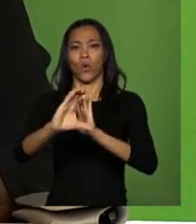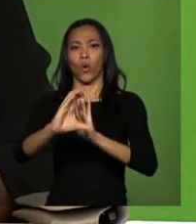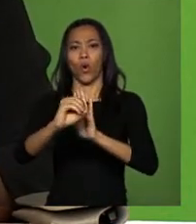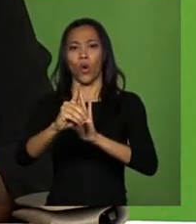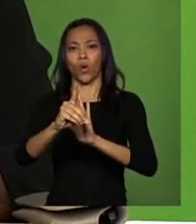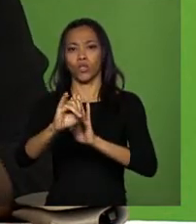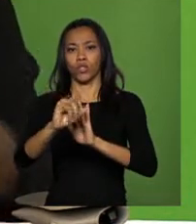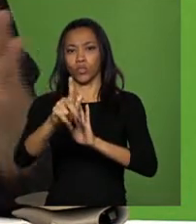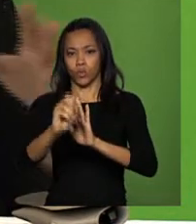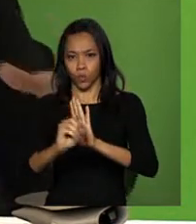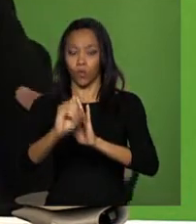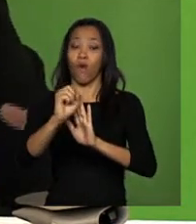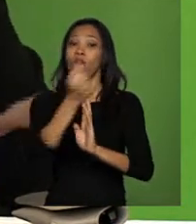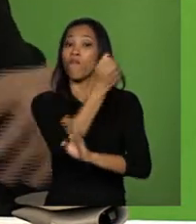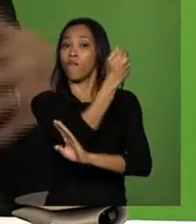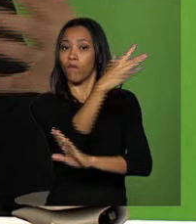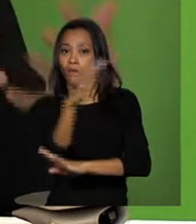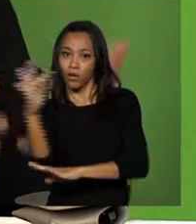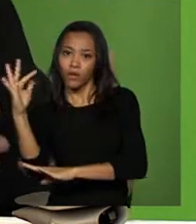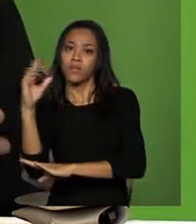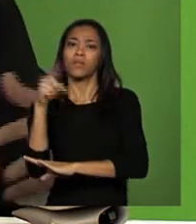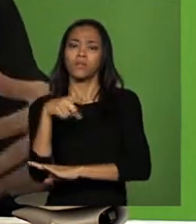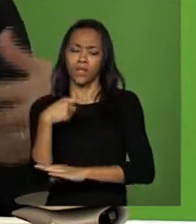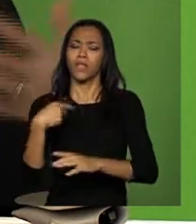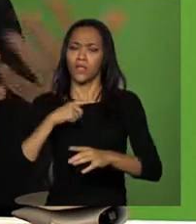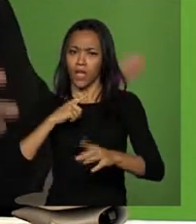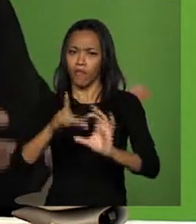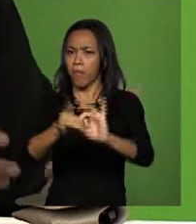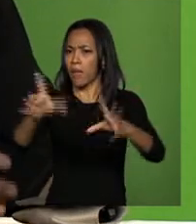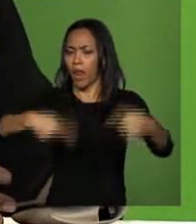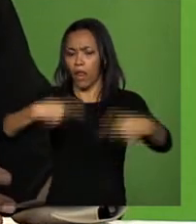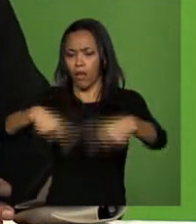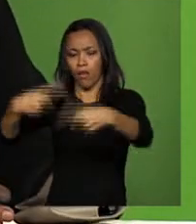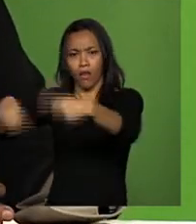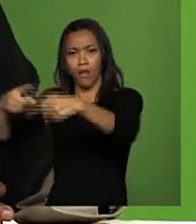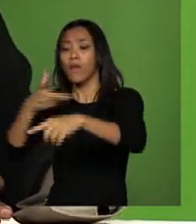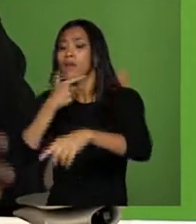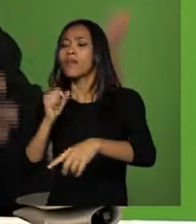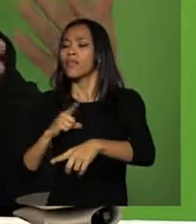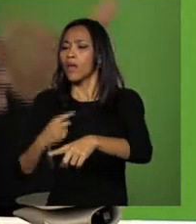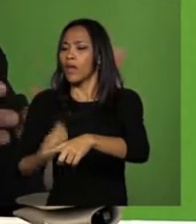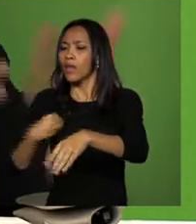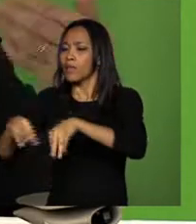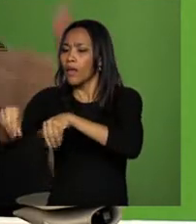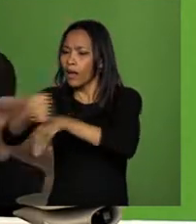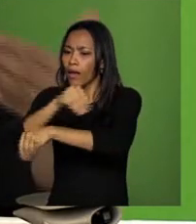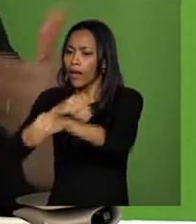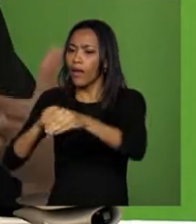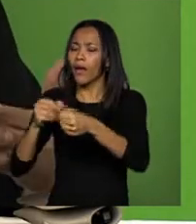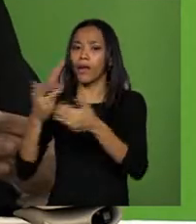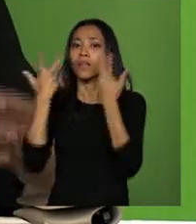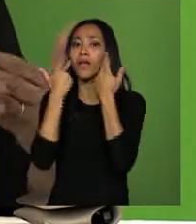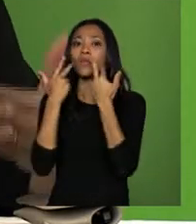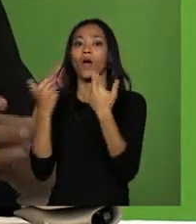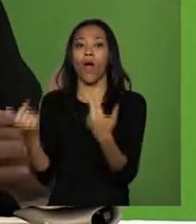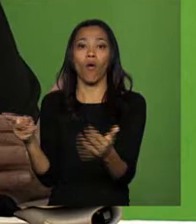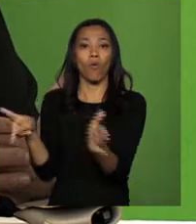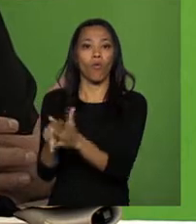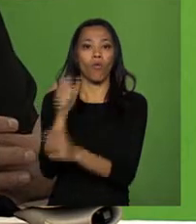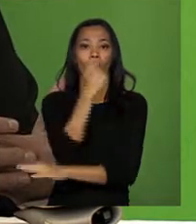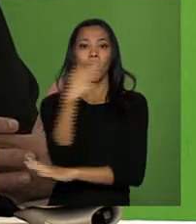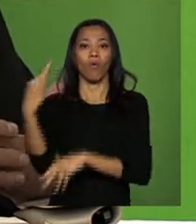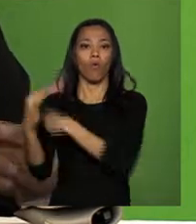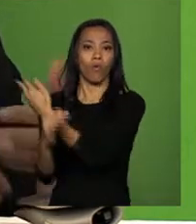que foi a necessidade de identificar quem tinha vegetação nativa e como reconhecer esses